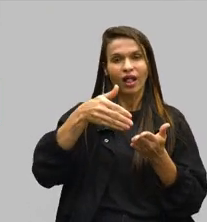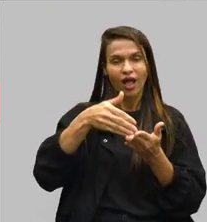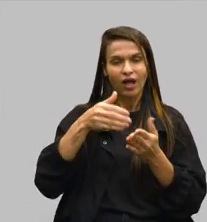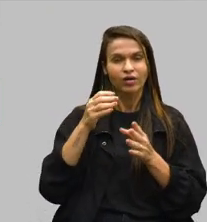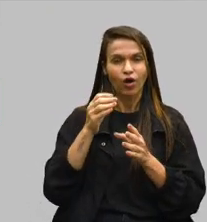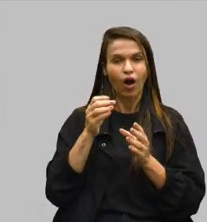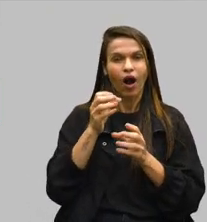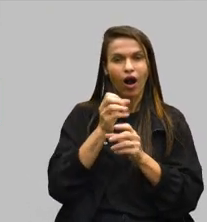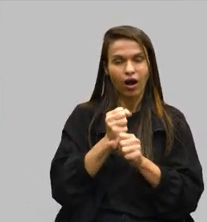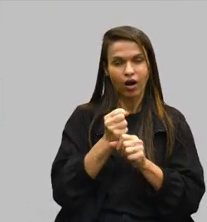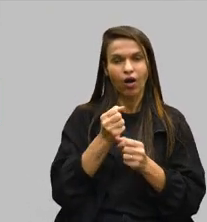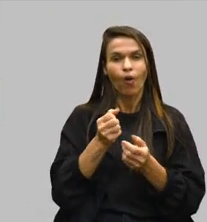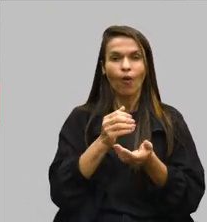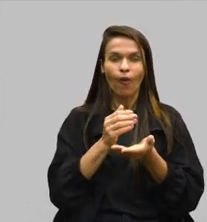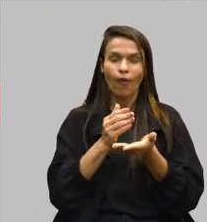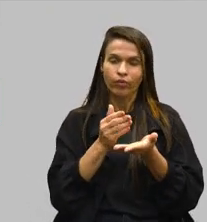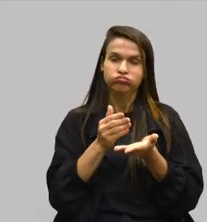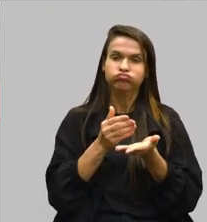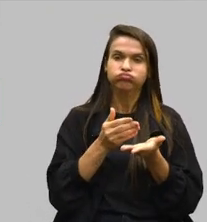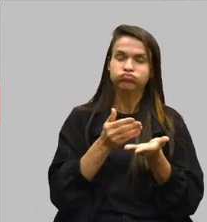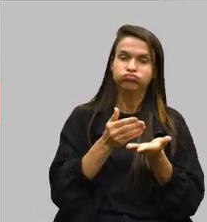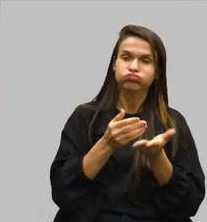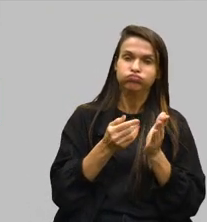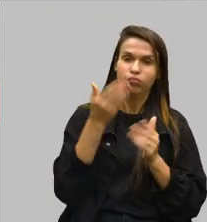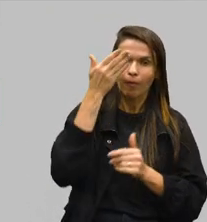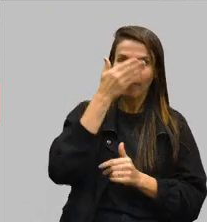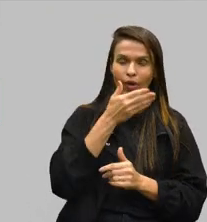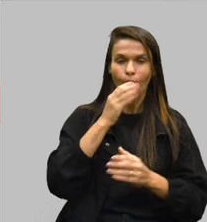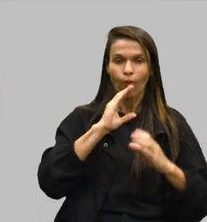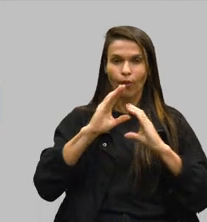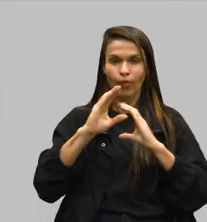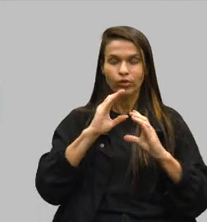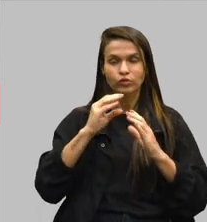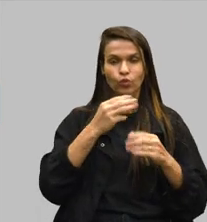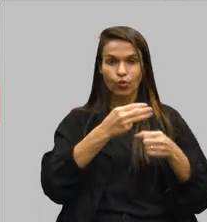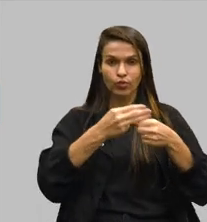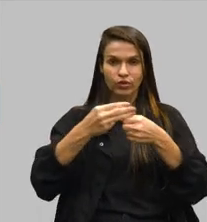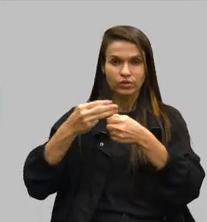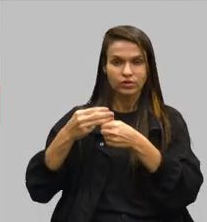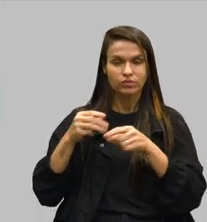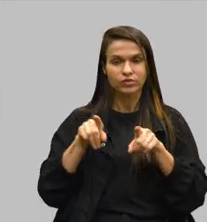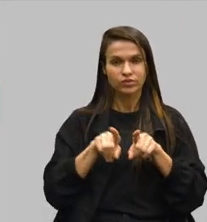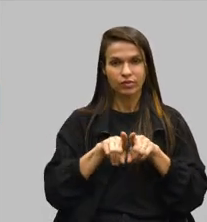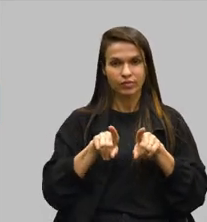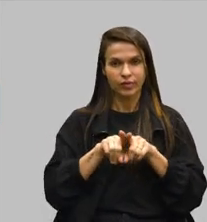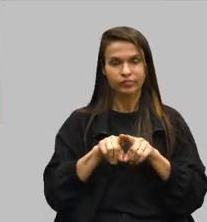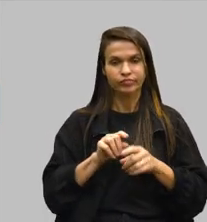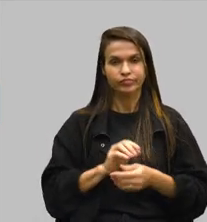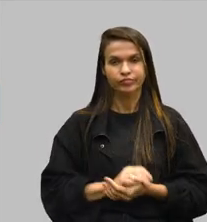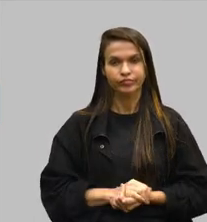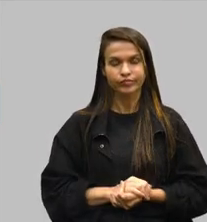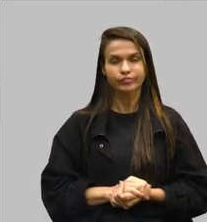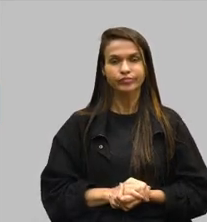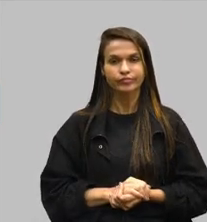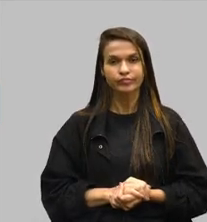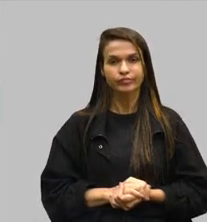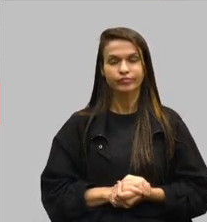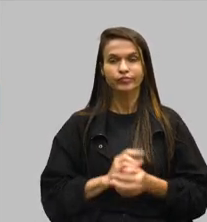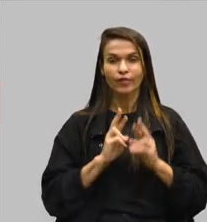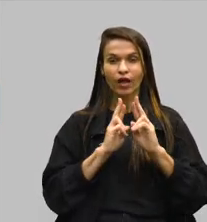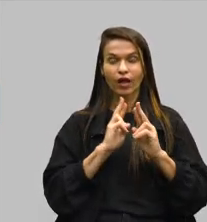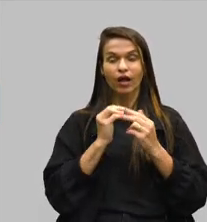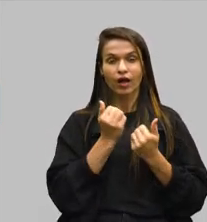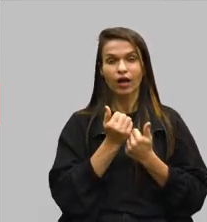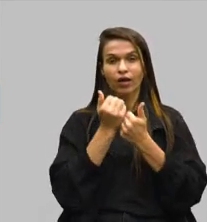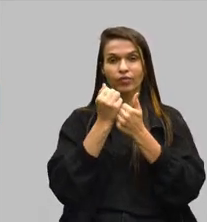e, principalmente, feita a comunicação com os nossos municípios. Em relação agora à assessoria